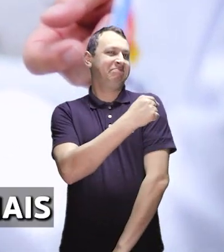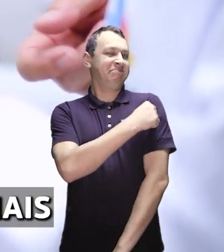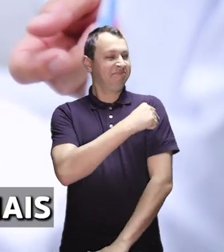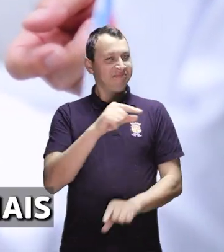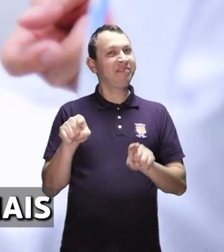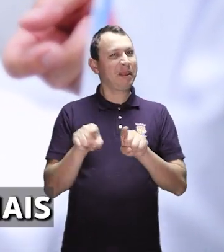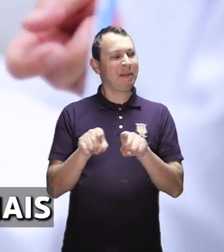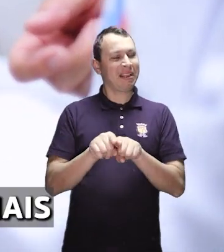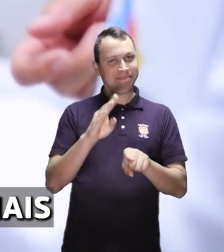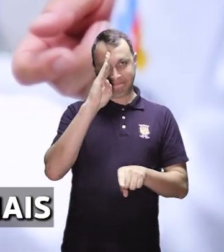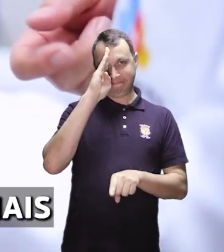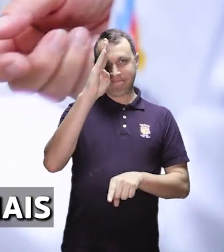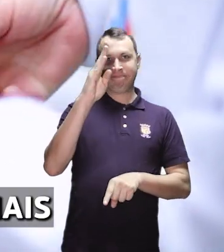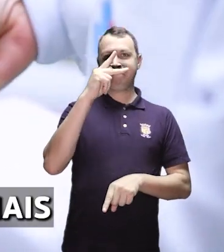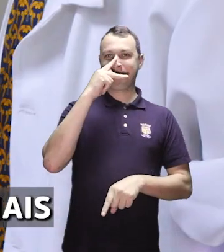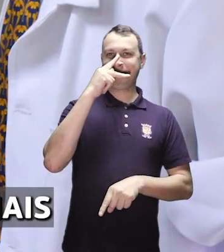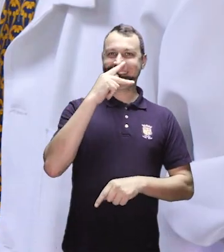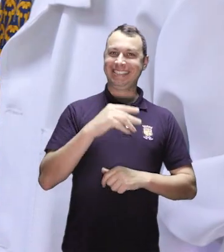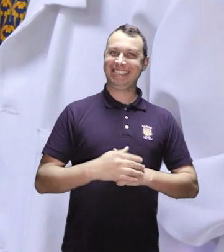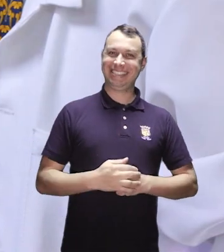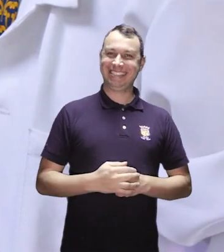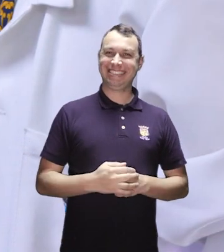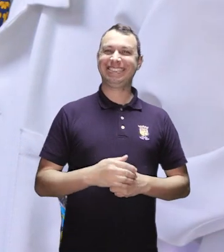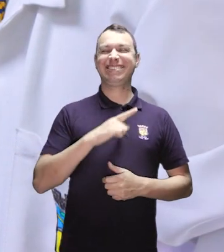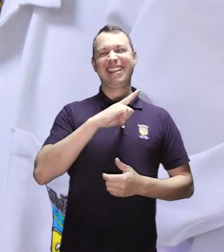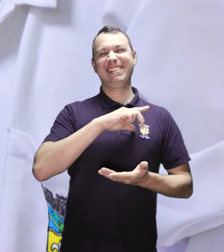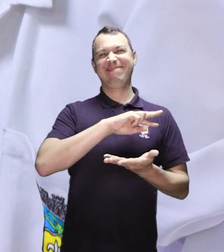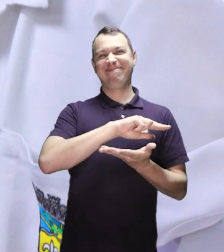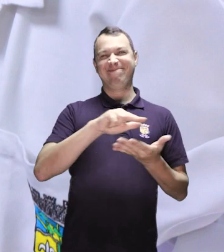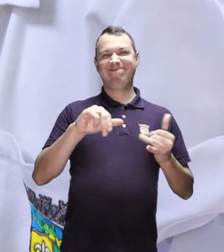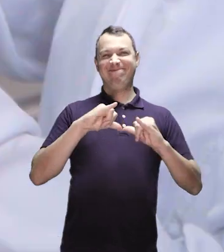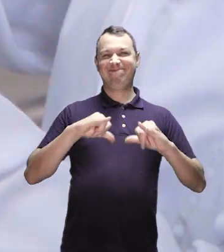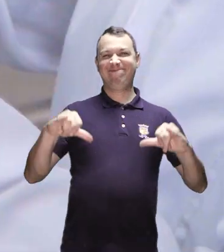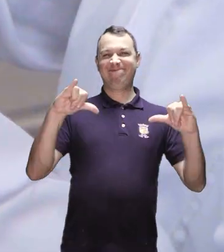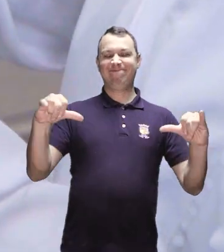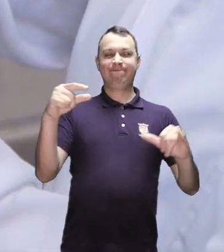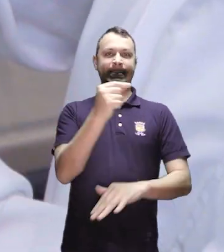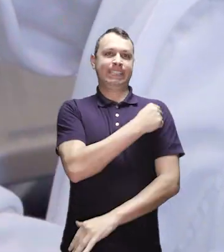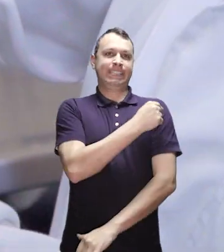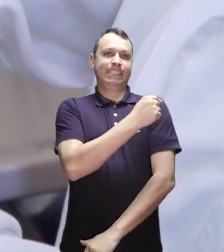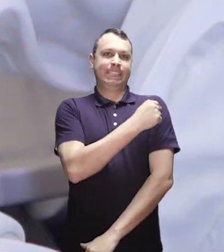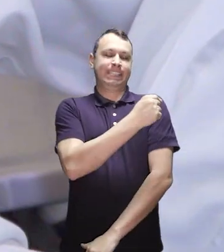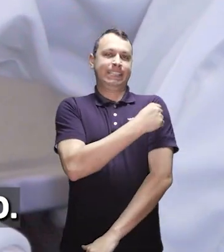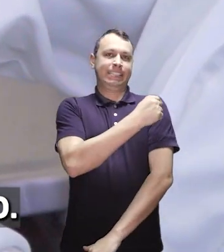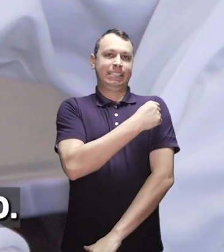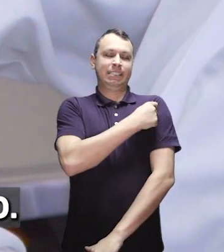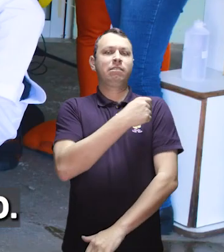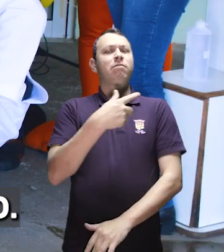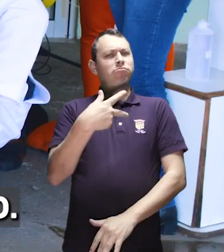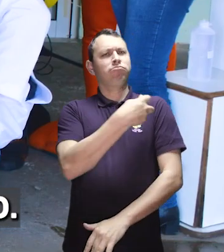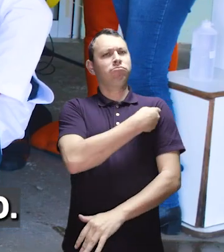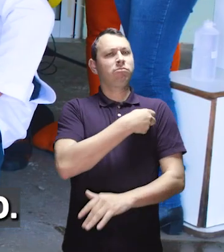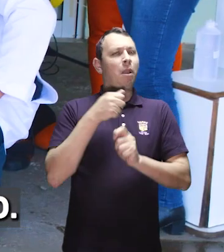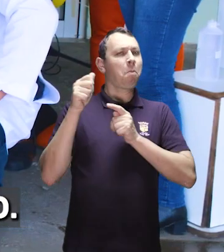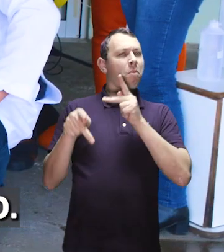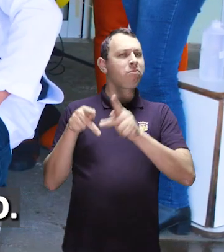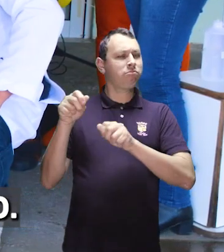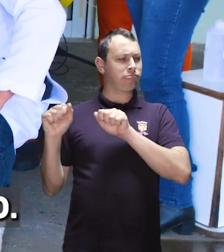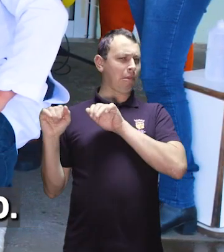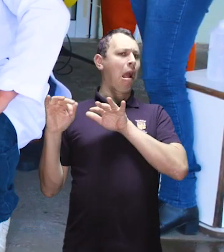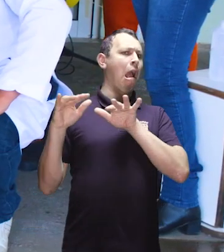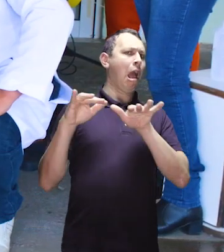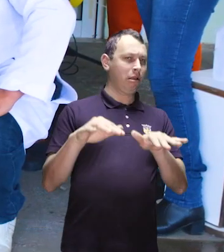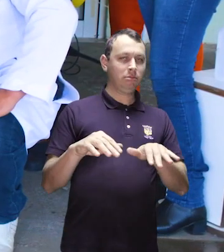imunização também é destaque em Pinhais. São realizadas diversas campanhas de vacinação com ampla participação da